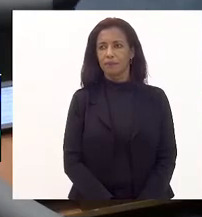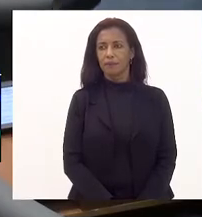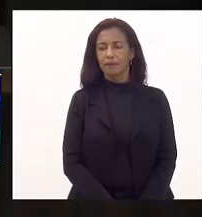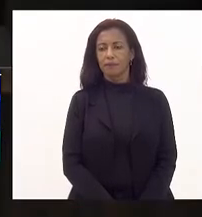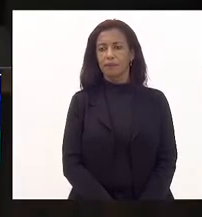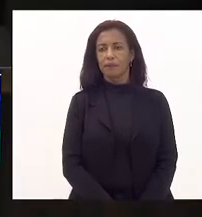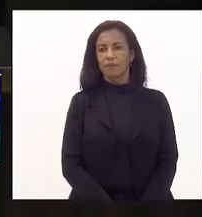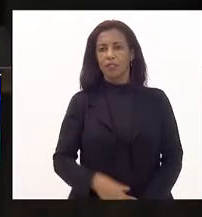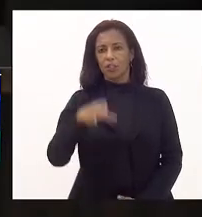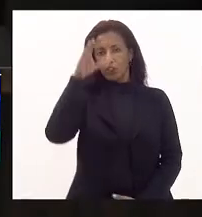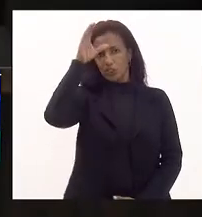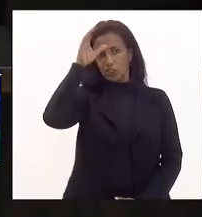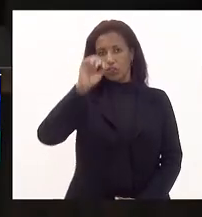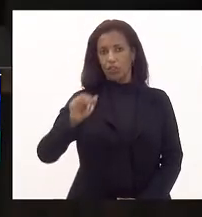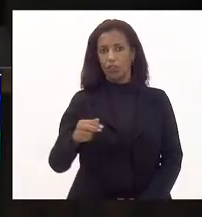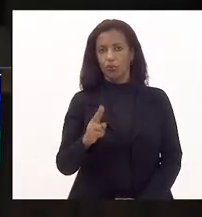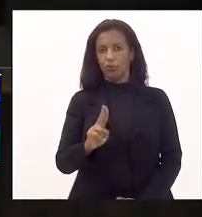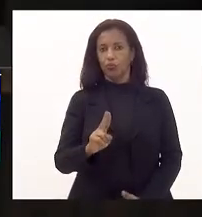Deputada Tia Ju.